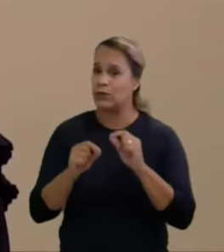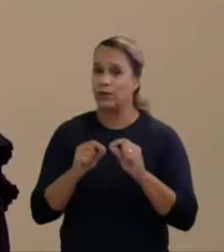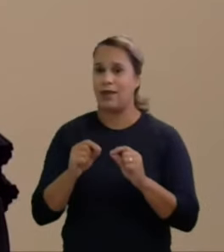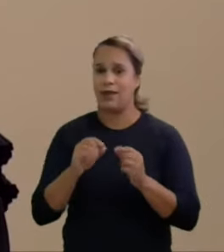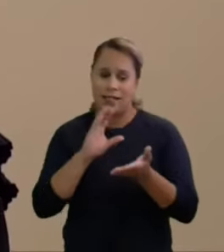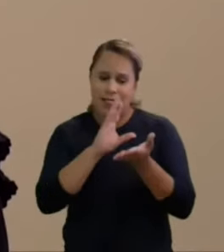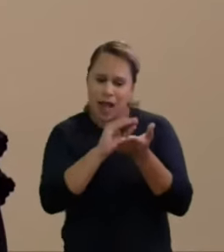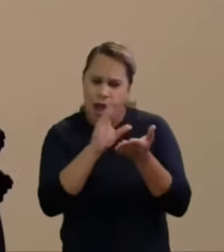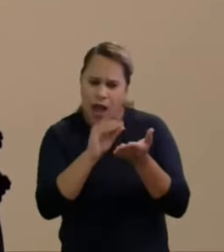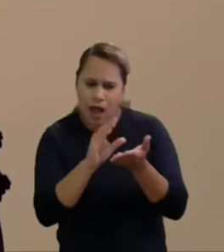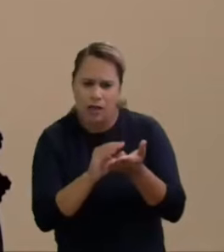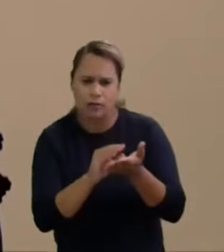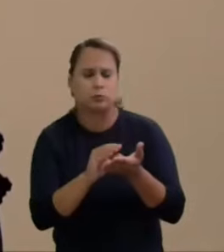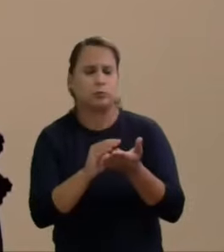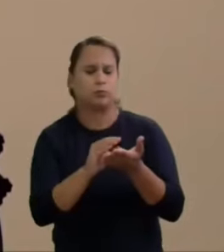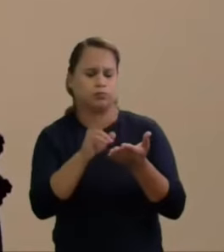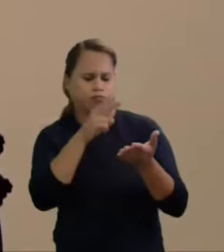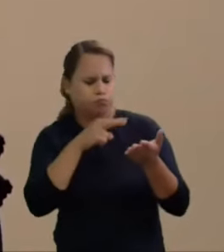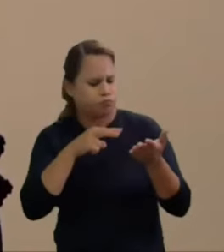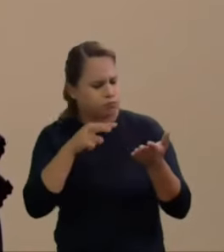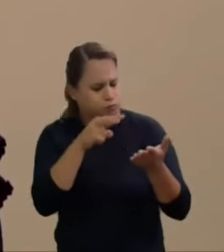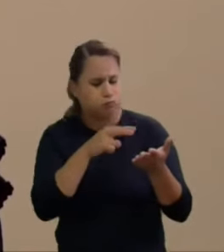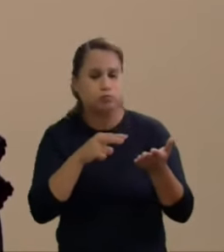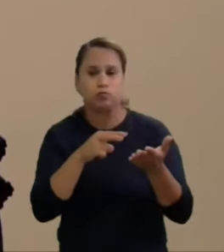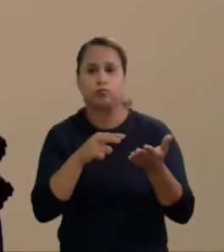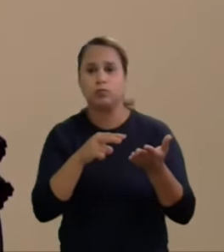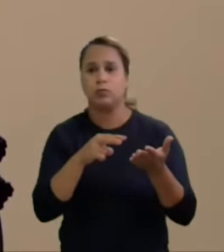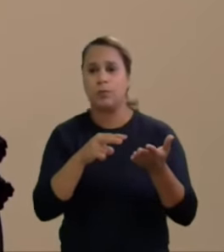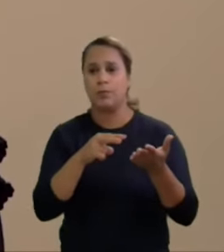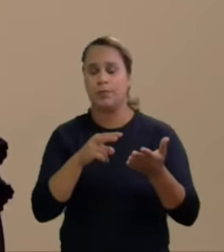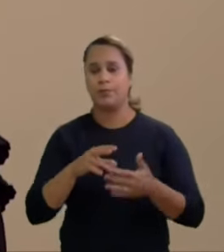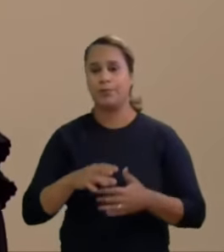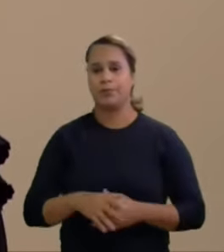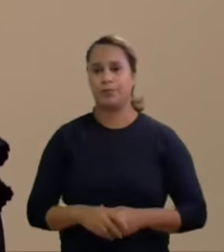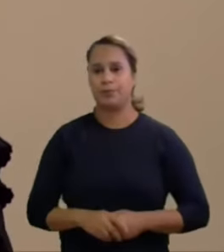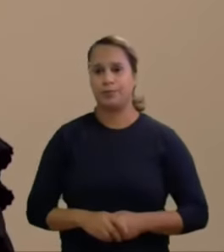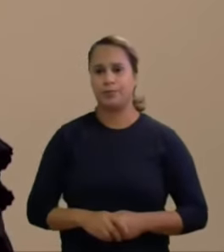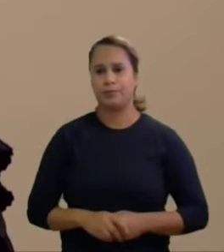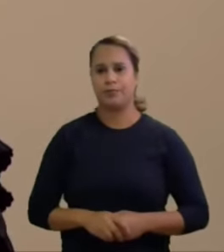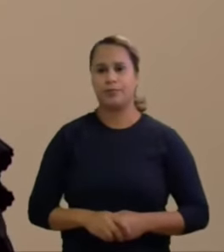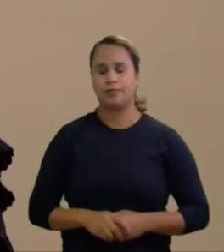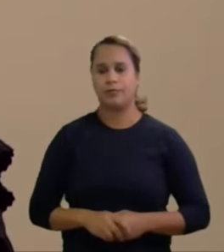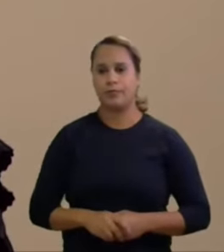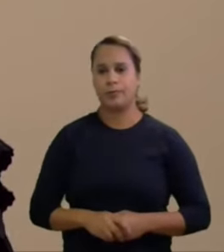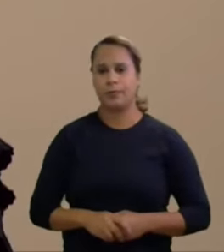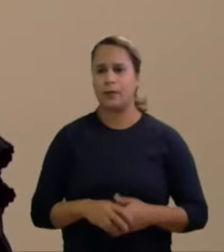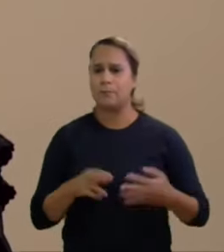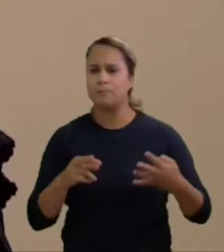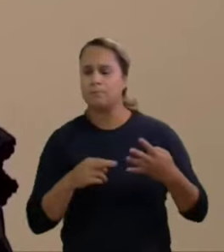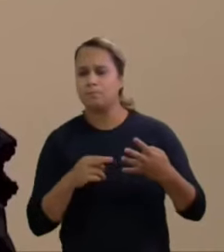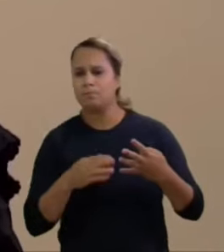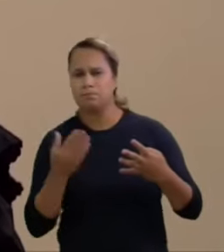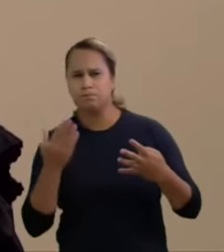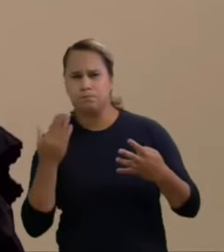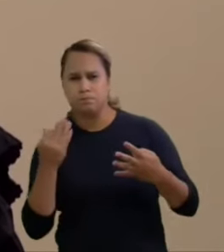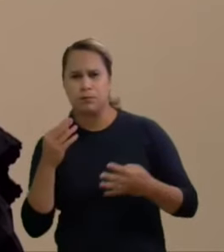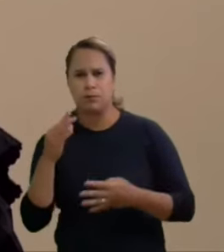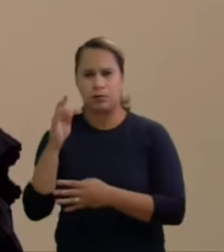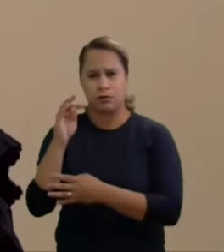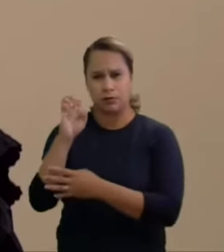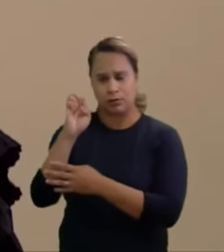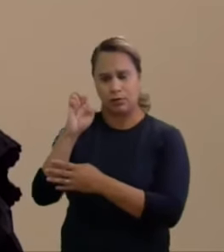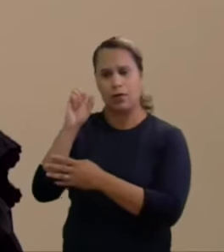assimiláveis, conforme lição do ministro Luiz Felipe Salomão, num recurso lá do TSE. Tal